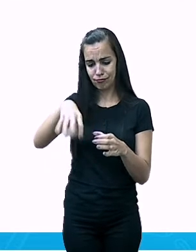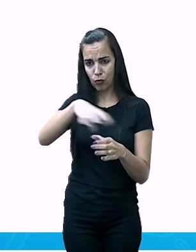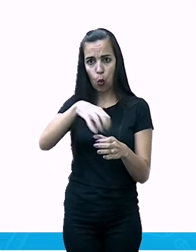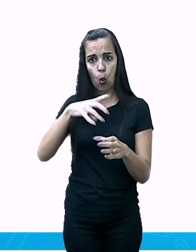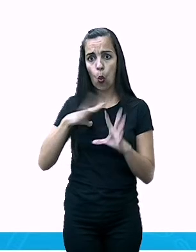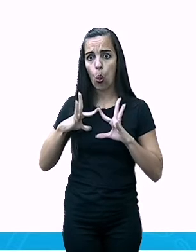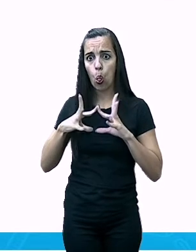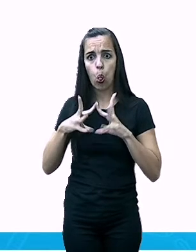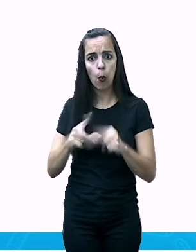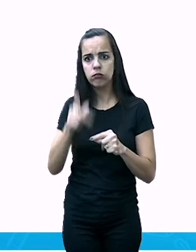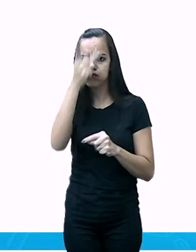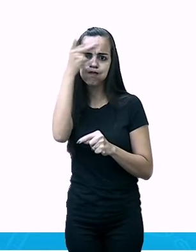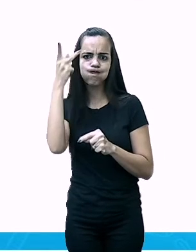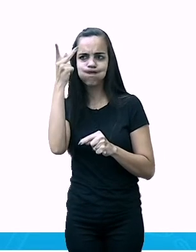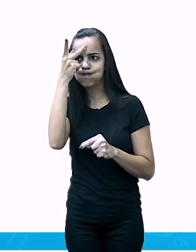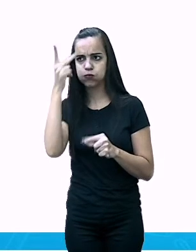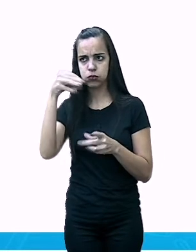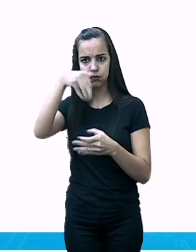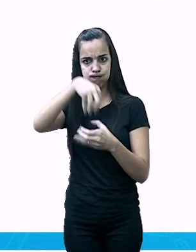completamente.